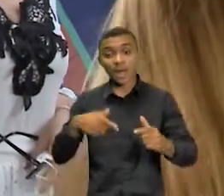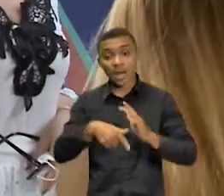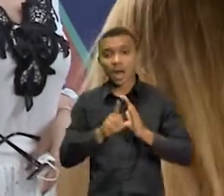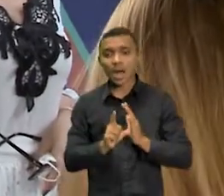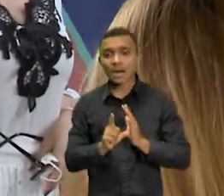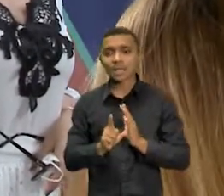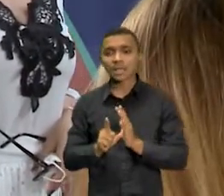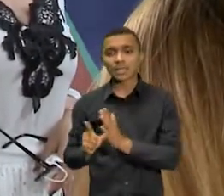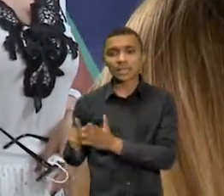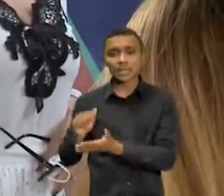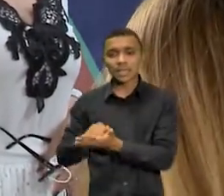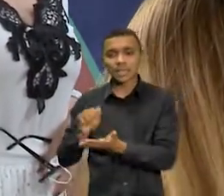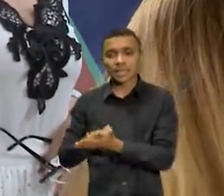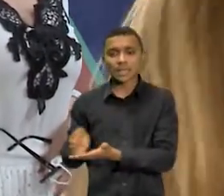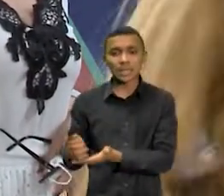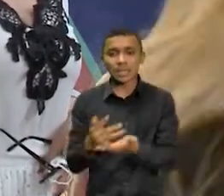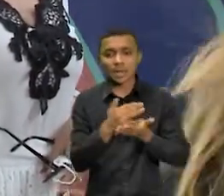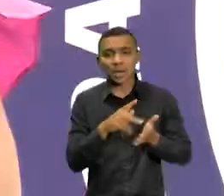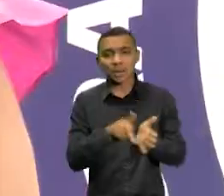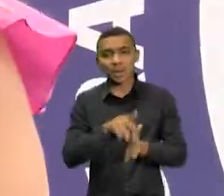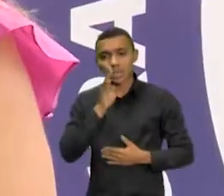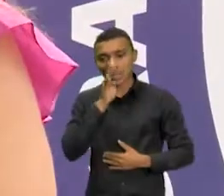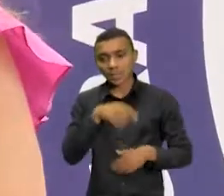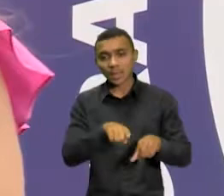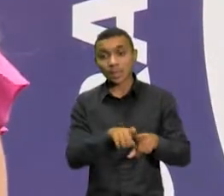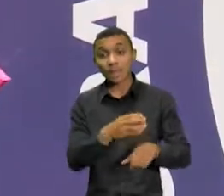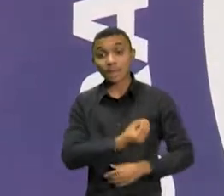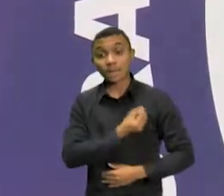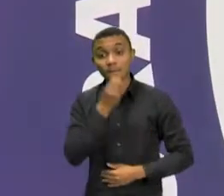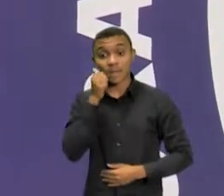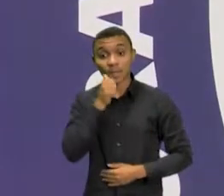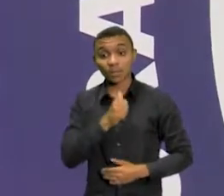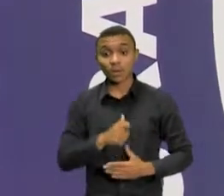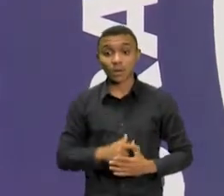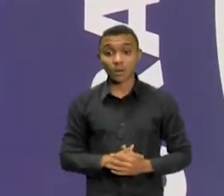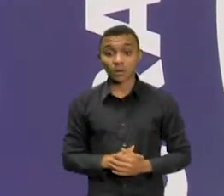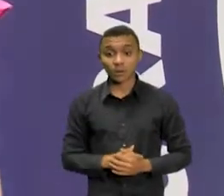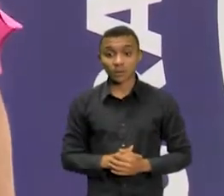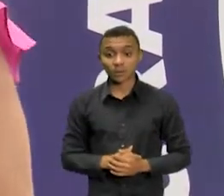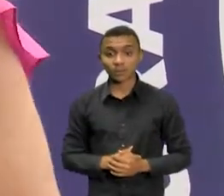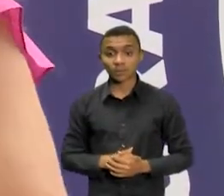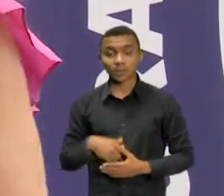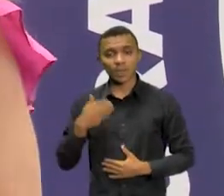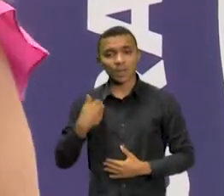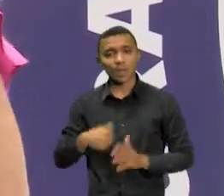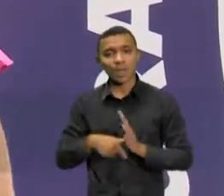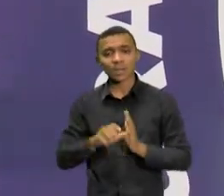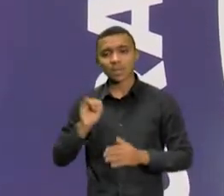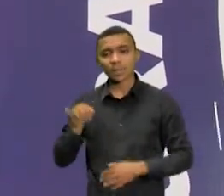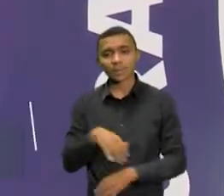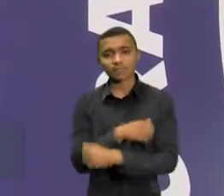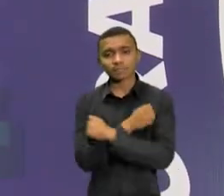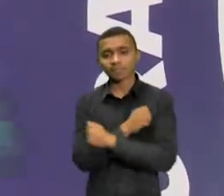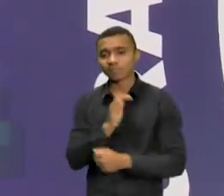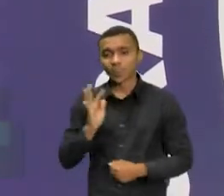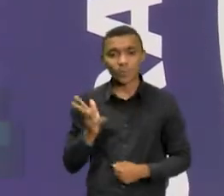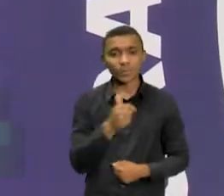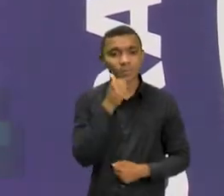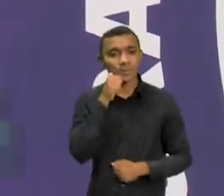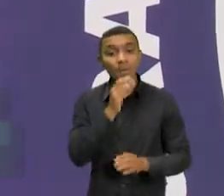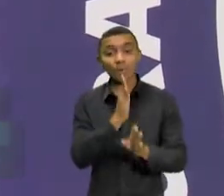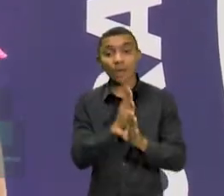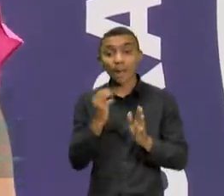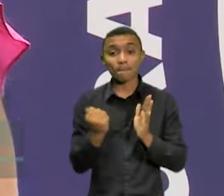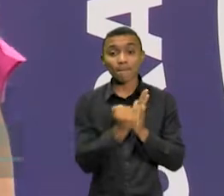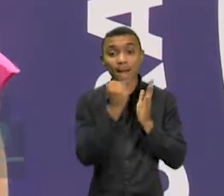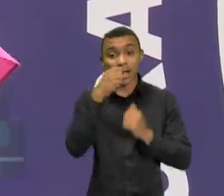estímulo à proteção e à vida das mulheres. Aqui na oportunidade quero abraçar todas as mulheres pelo nosso dia, mas